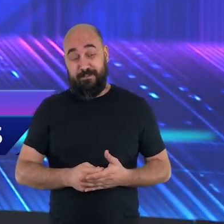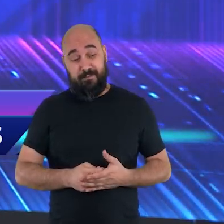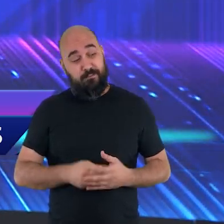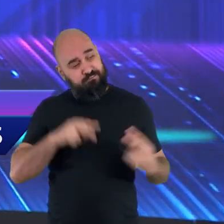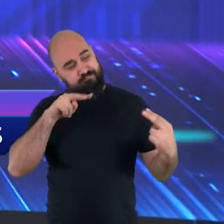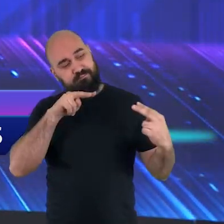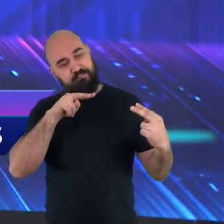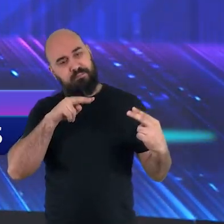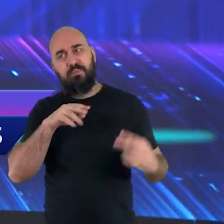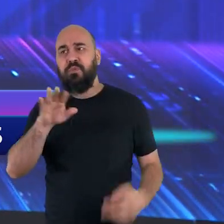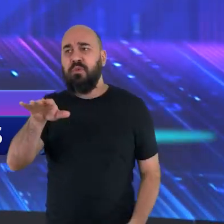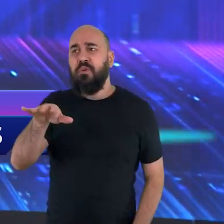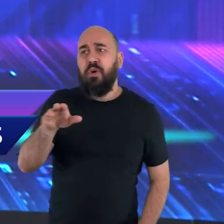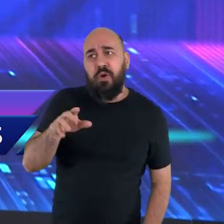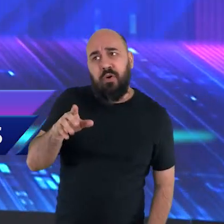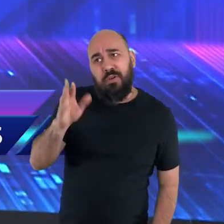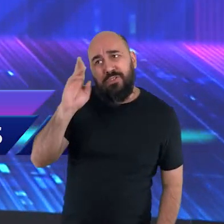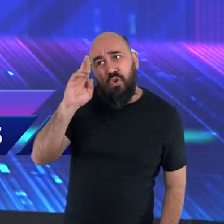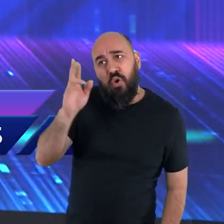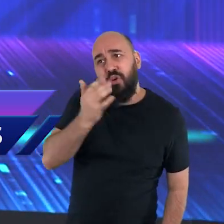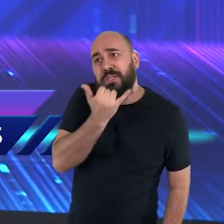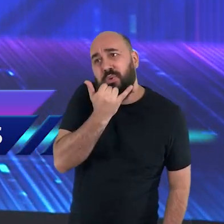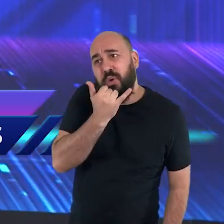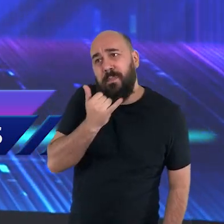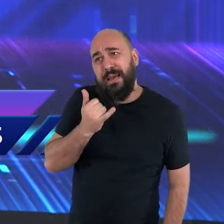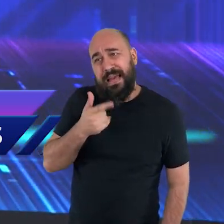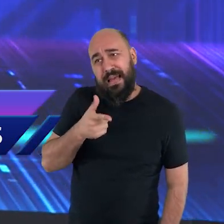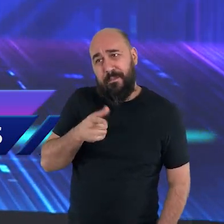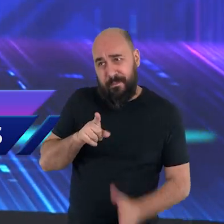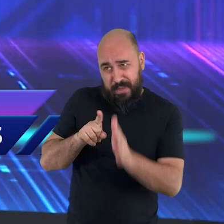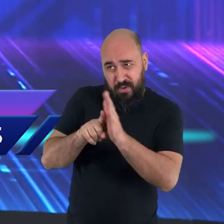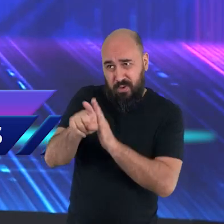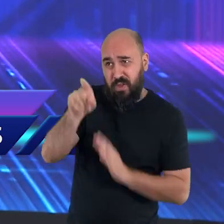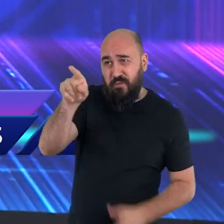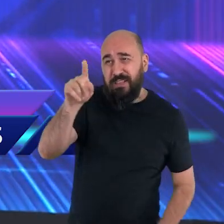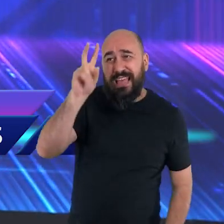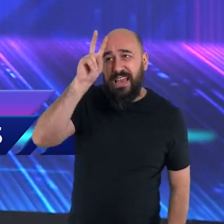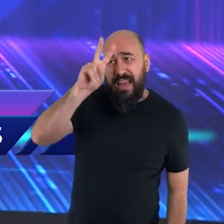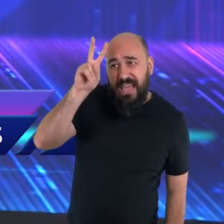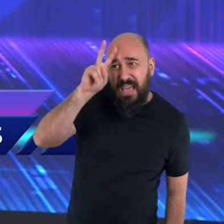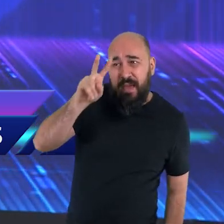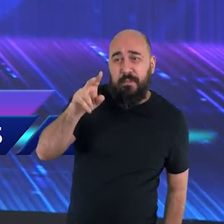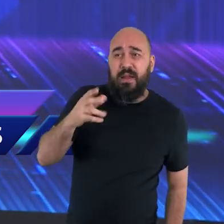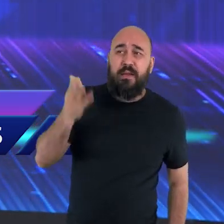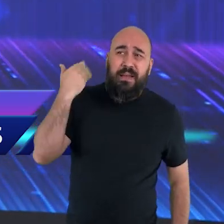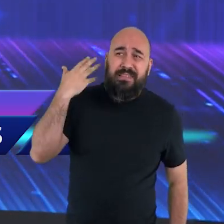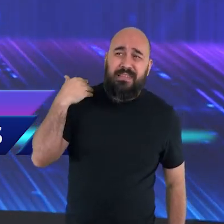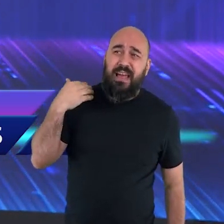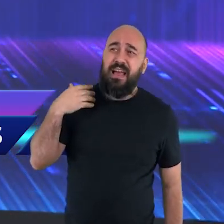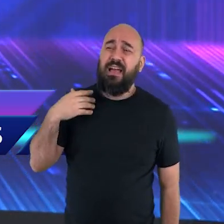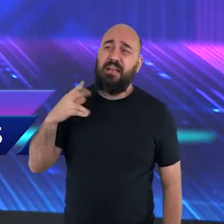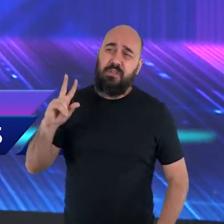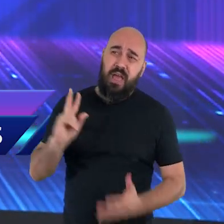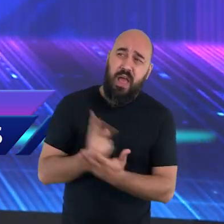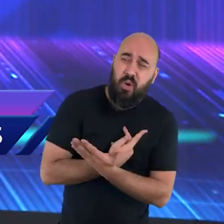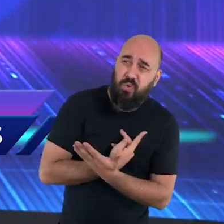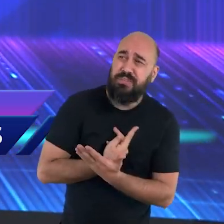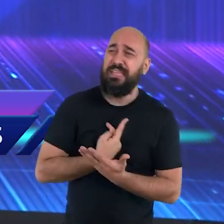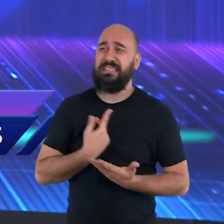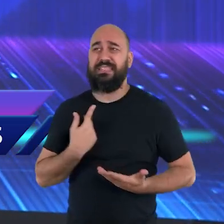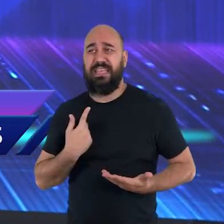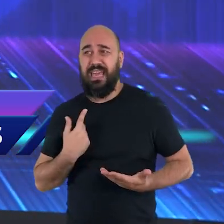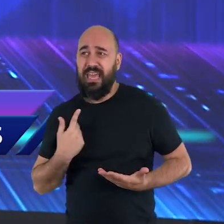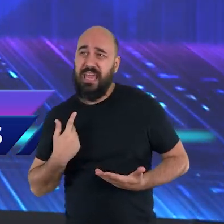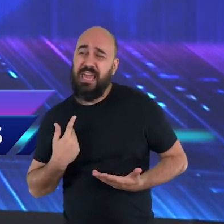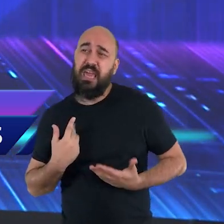identificado o juiz, falou assim, Doutor, uma pergunta antes do julgamento começar. O senhor lembra, de uma vez, no passado,